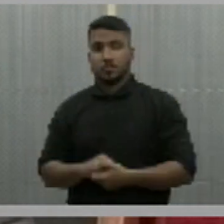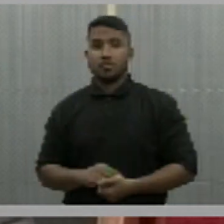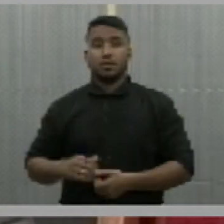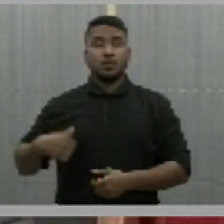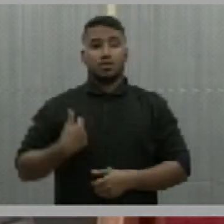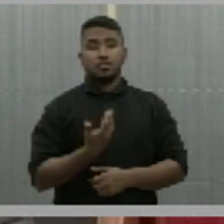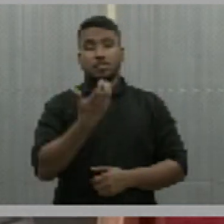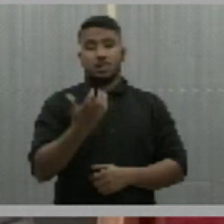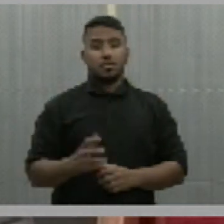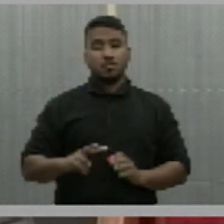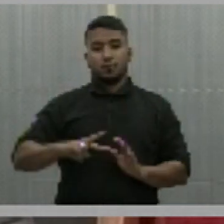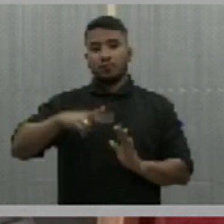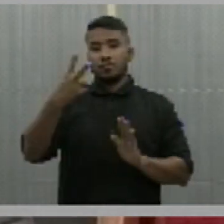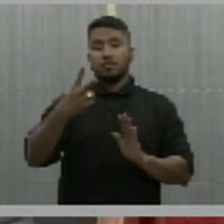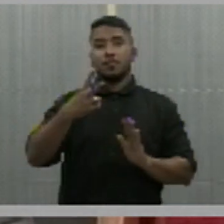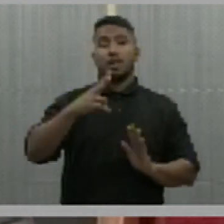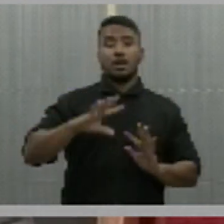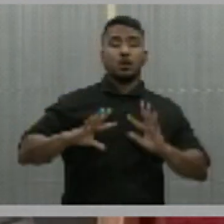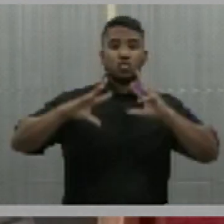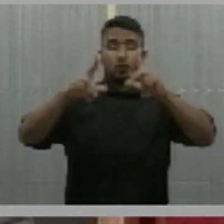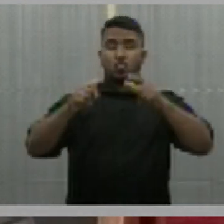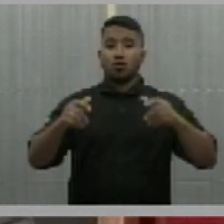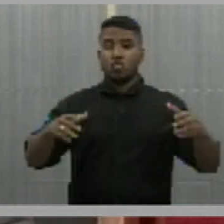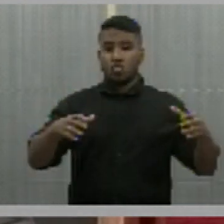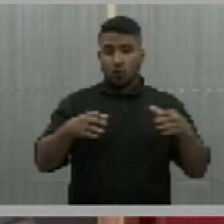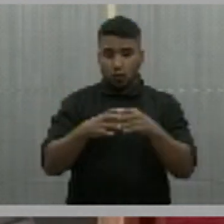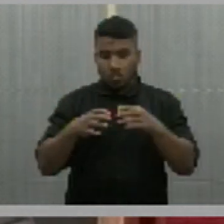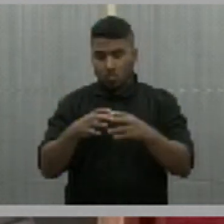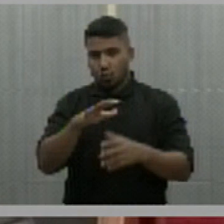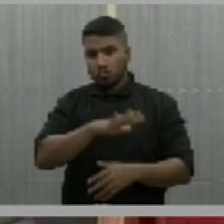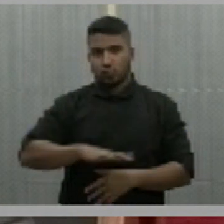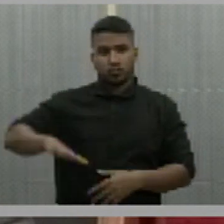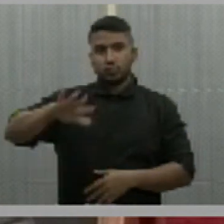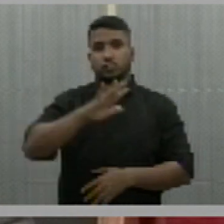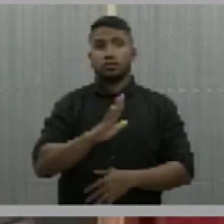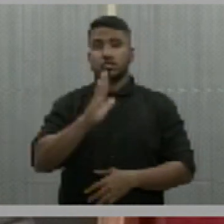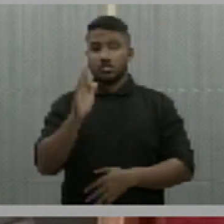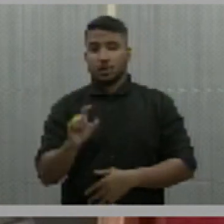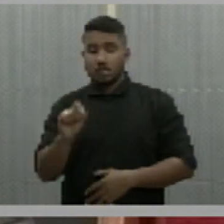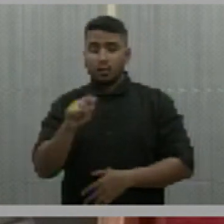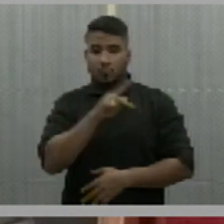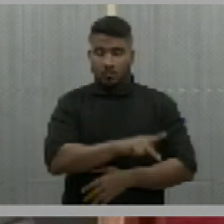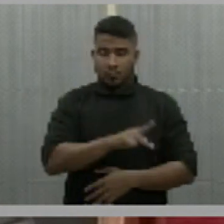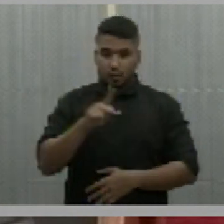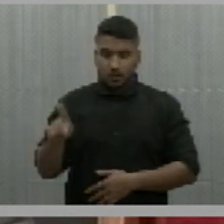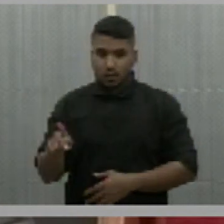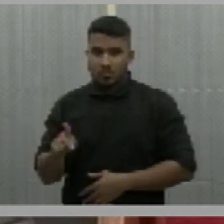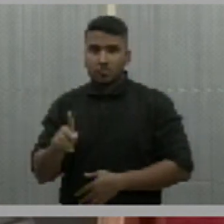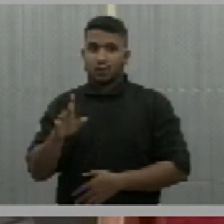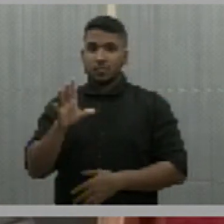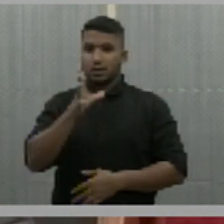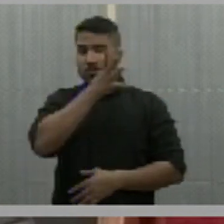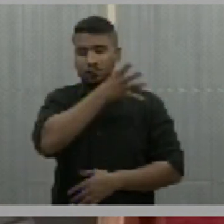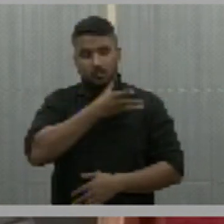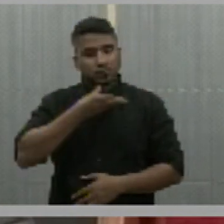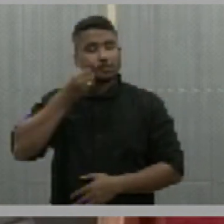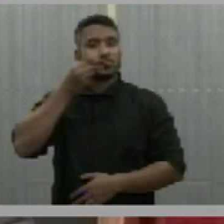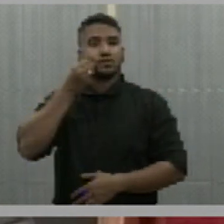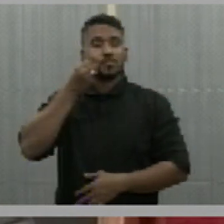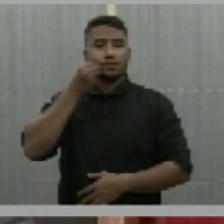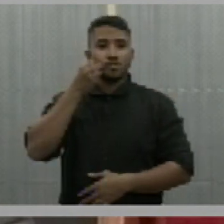que esse aumento seja estendido a todas as categorias, uma vez que os professores mais qualificados,